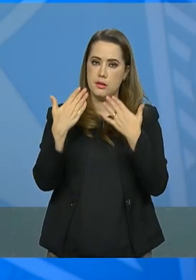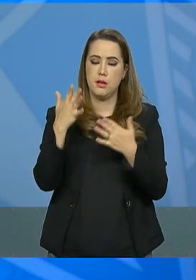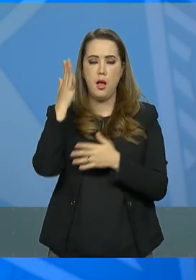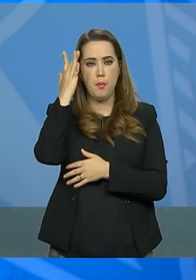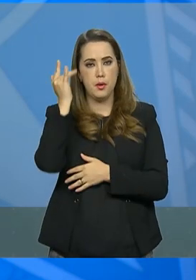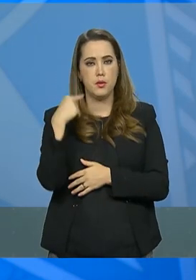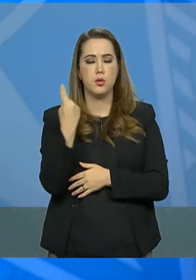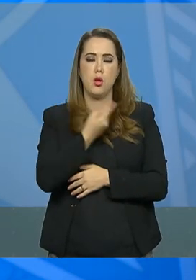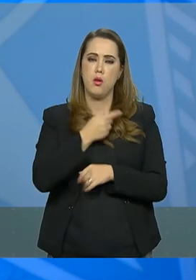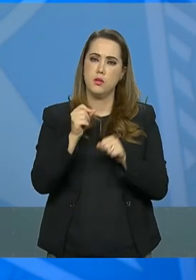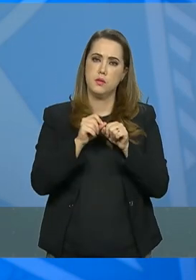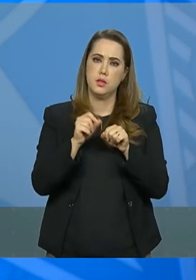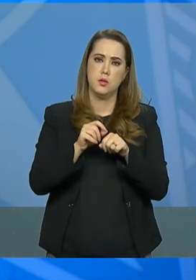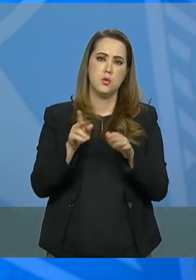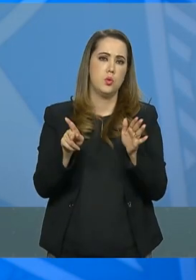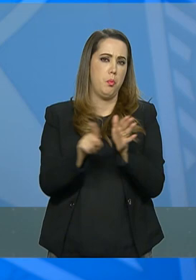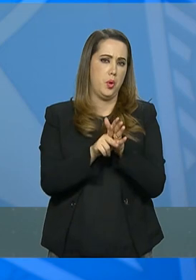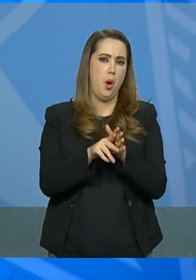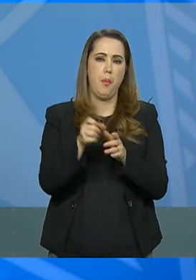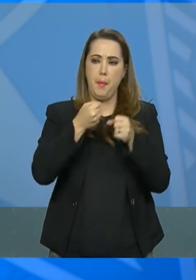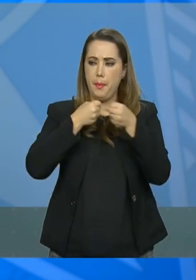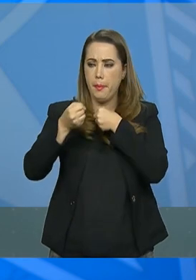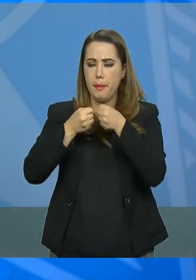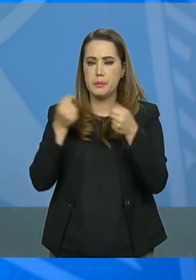amanhã, nós o faremos no próprio briefing.